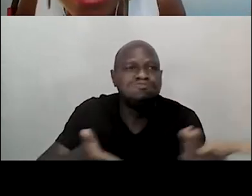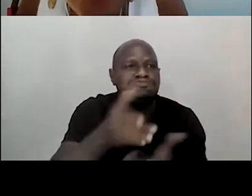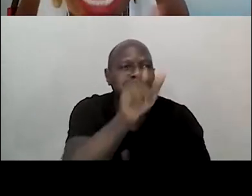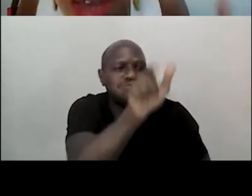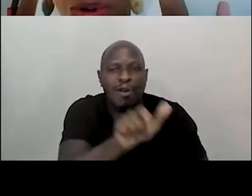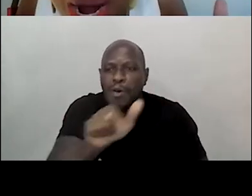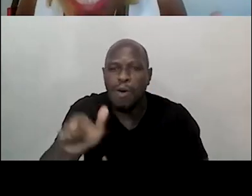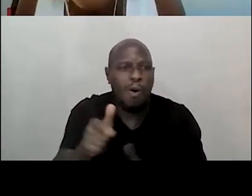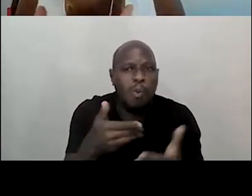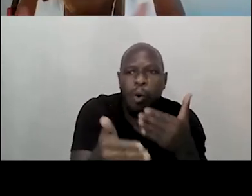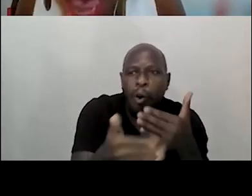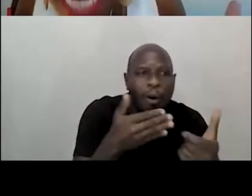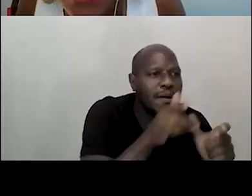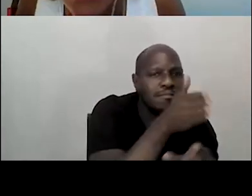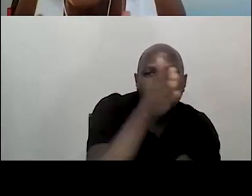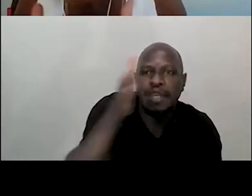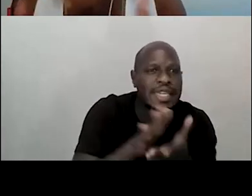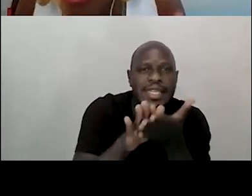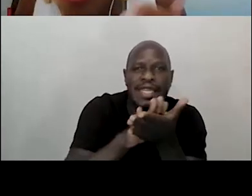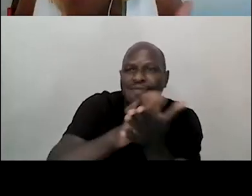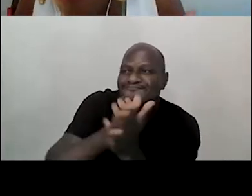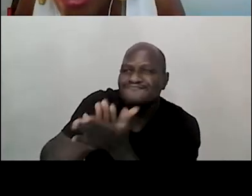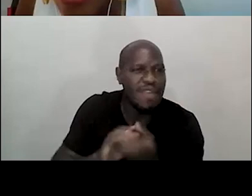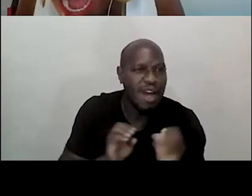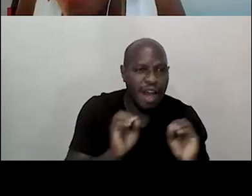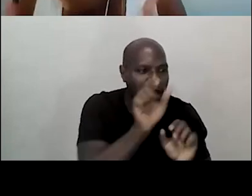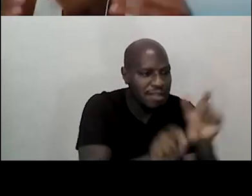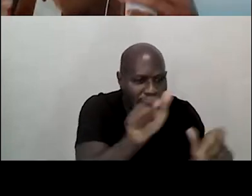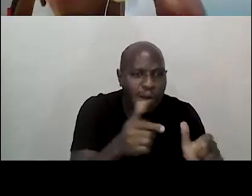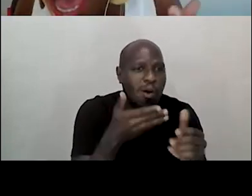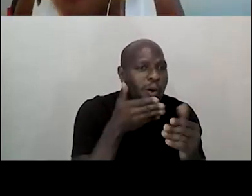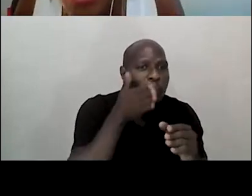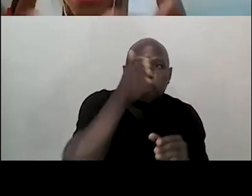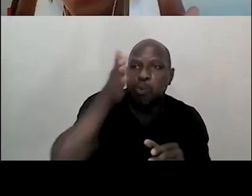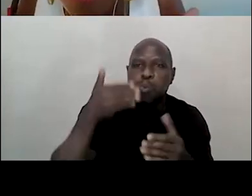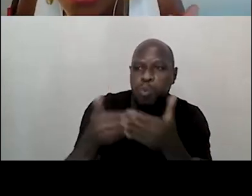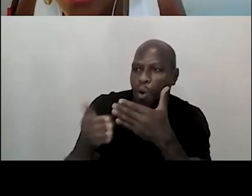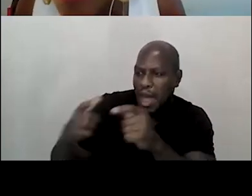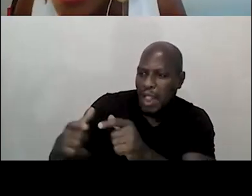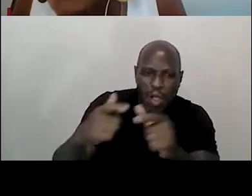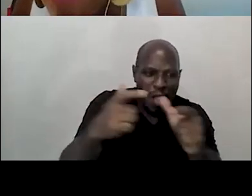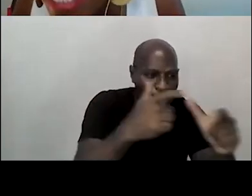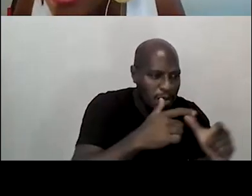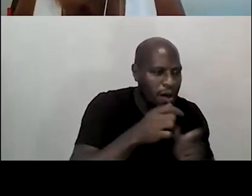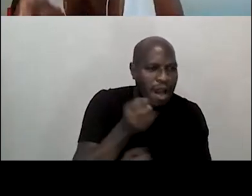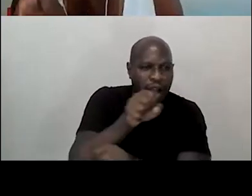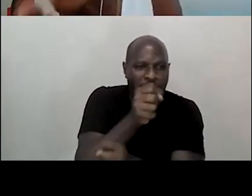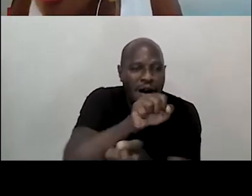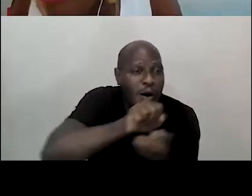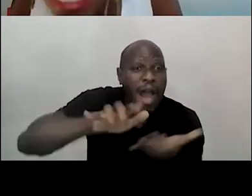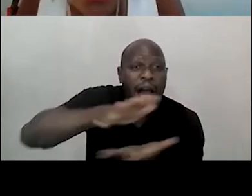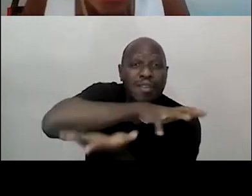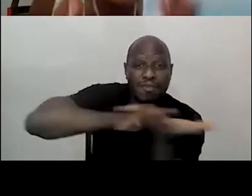discriminação nenhuma de espécie e em todo e em qualquer lugar. Um universo em expansão trabalhando